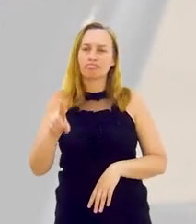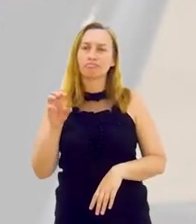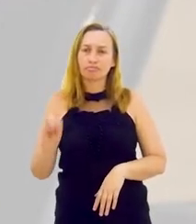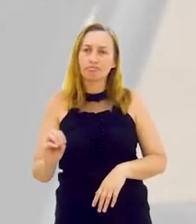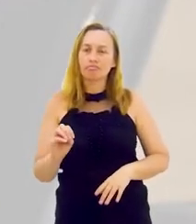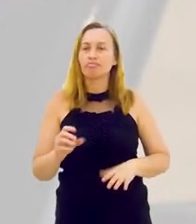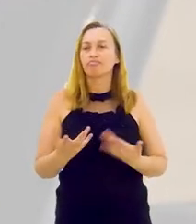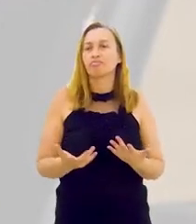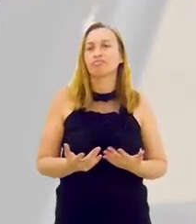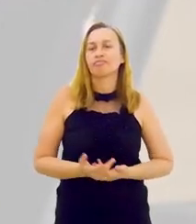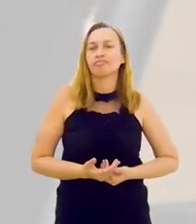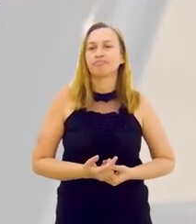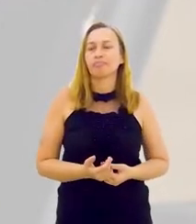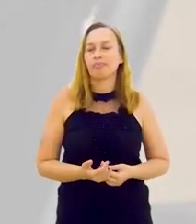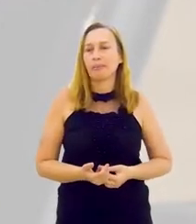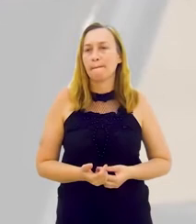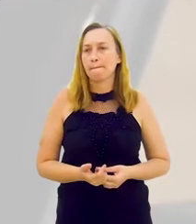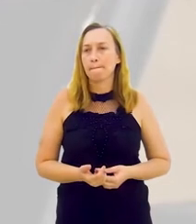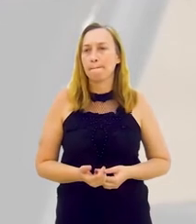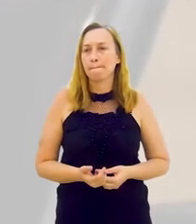Martini e Lani,